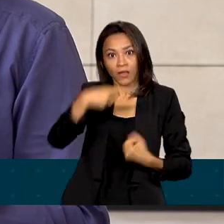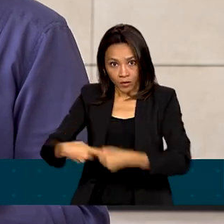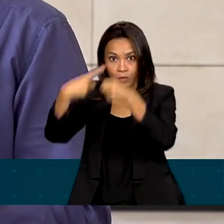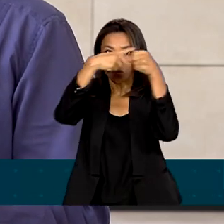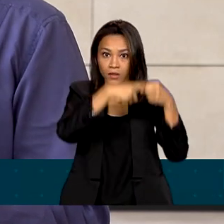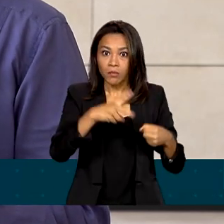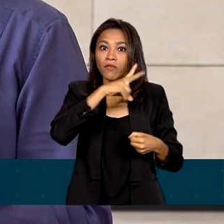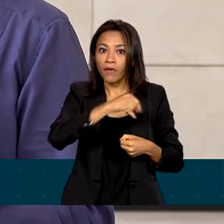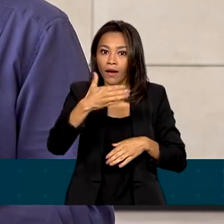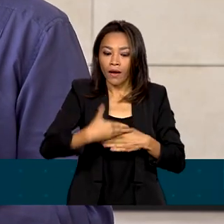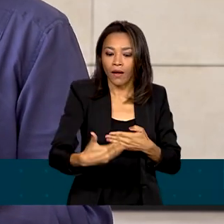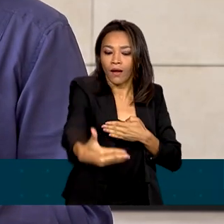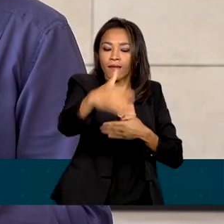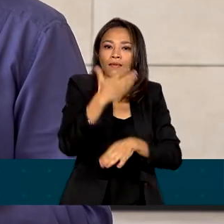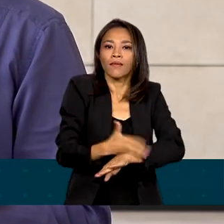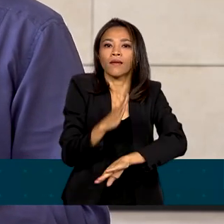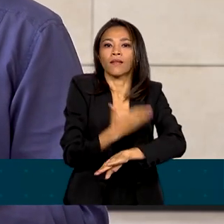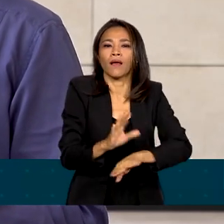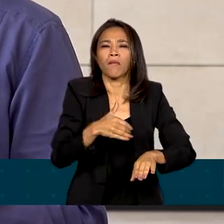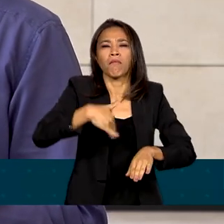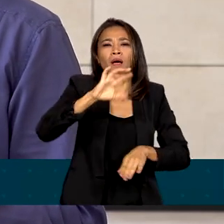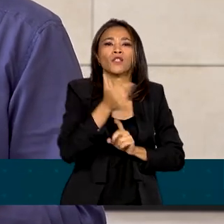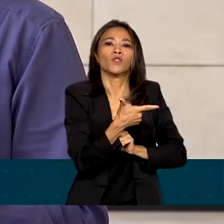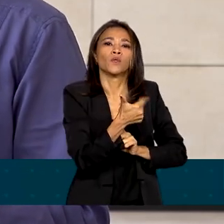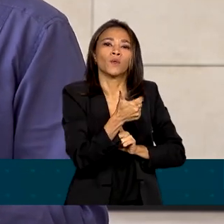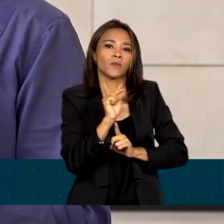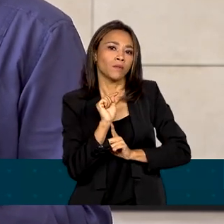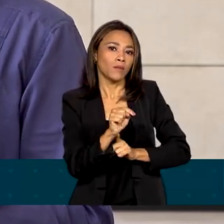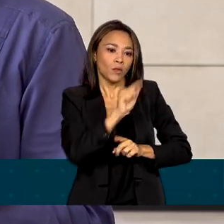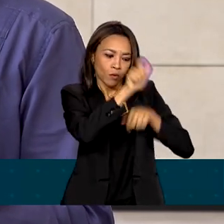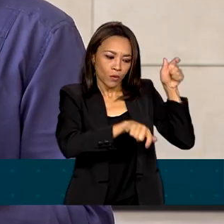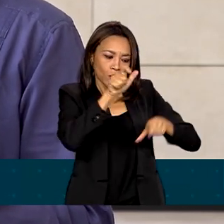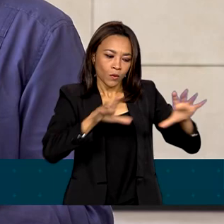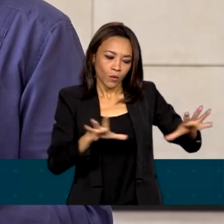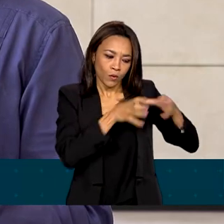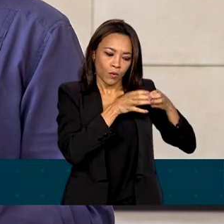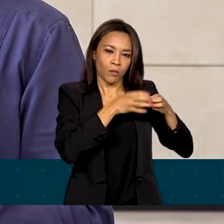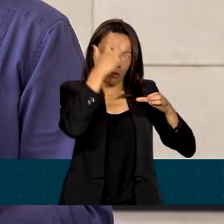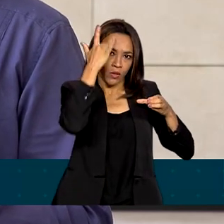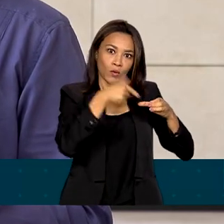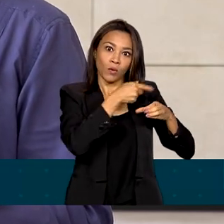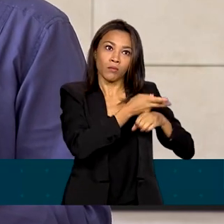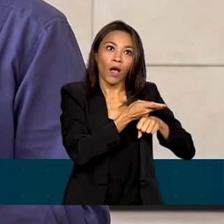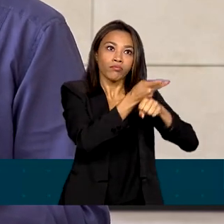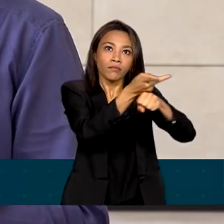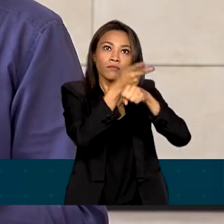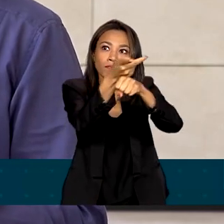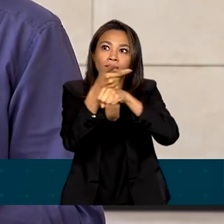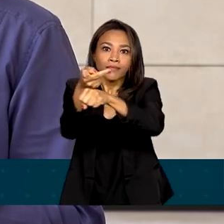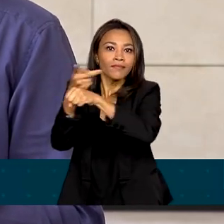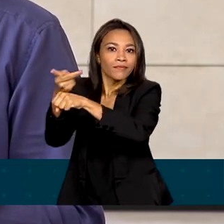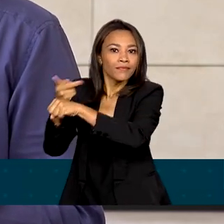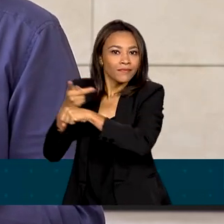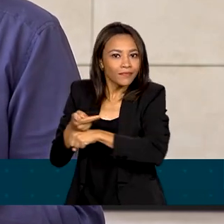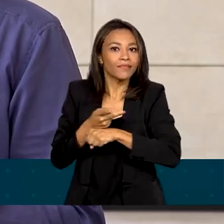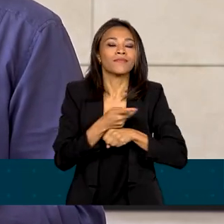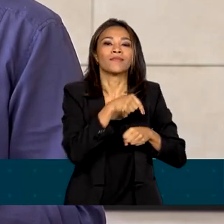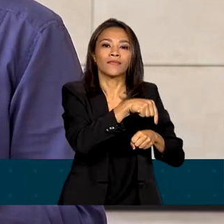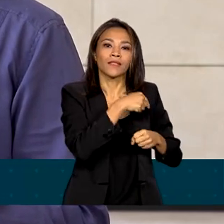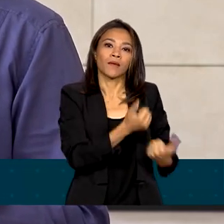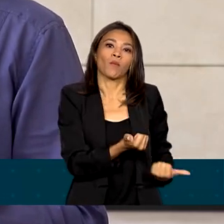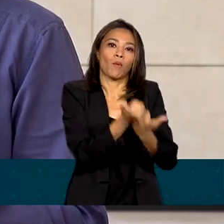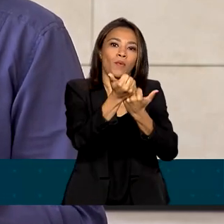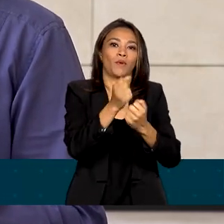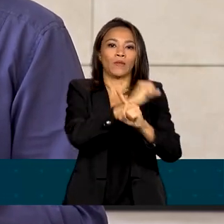capacitar mais de 12 mil agentes para atendimento do cadastro único na rede de assistência social